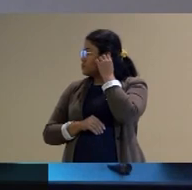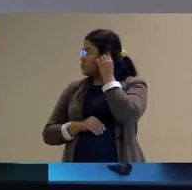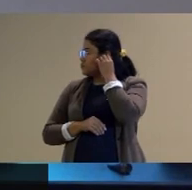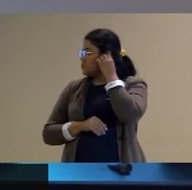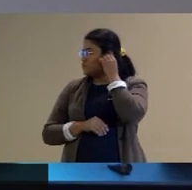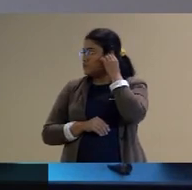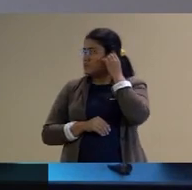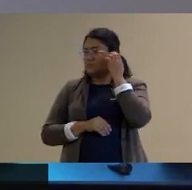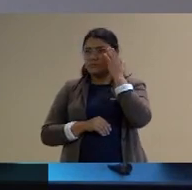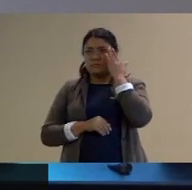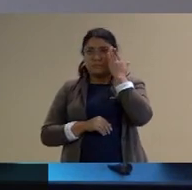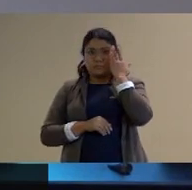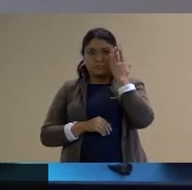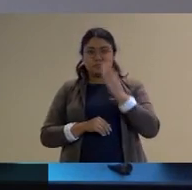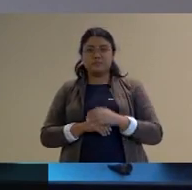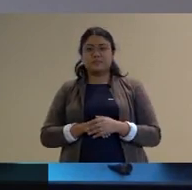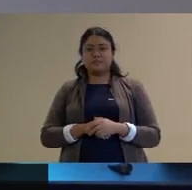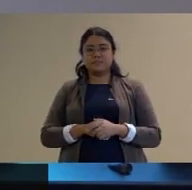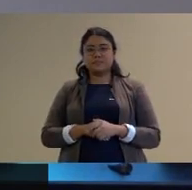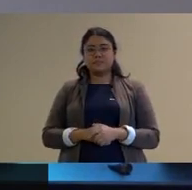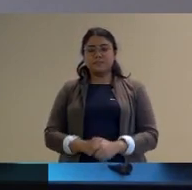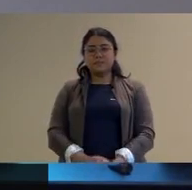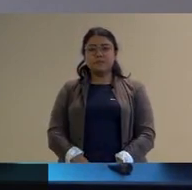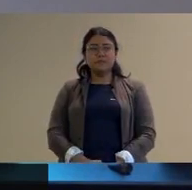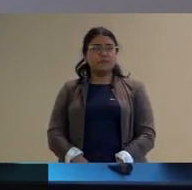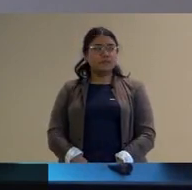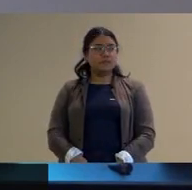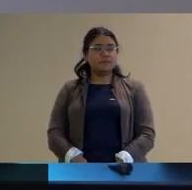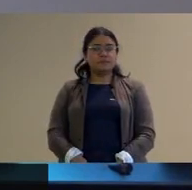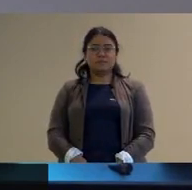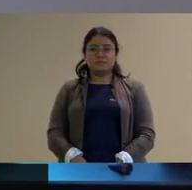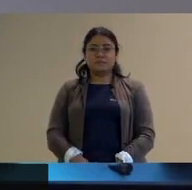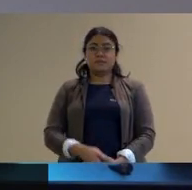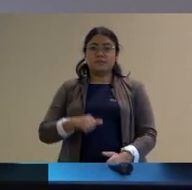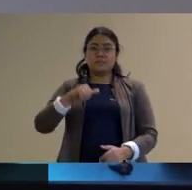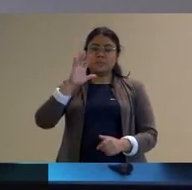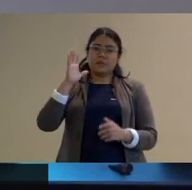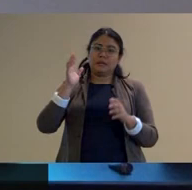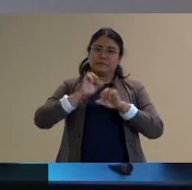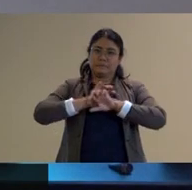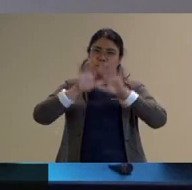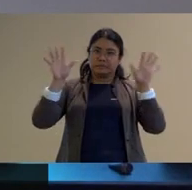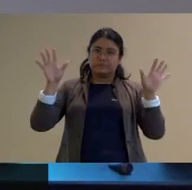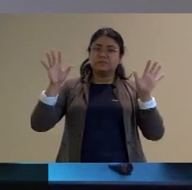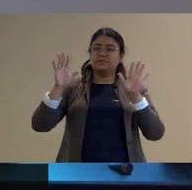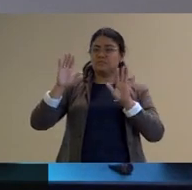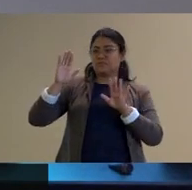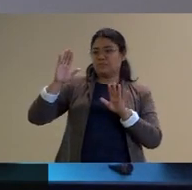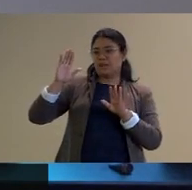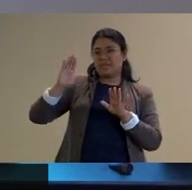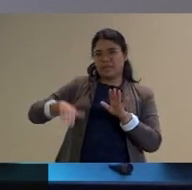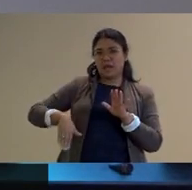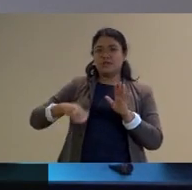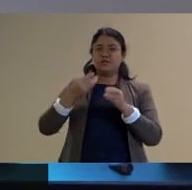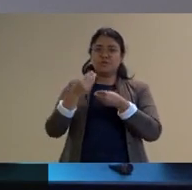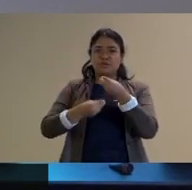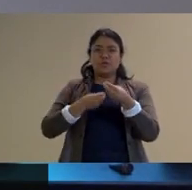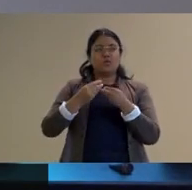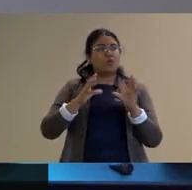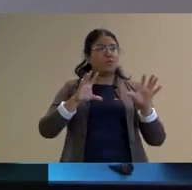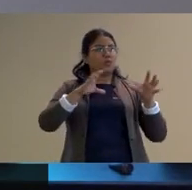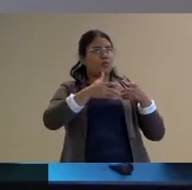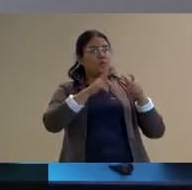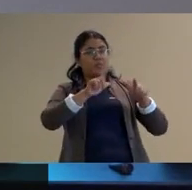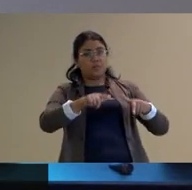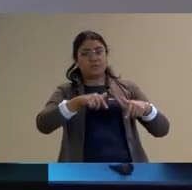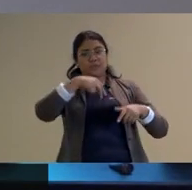a ideia é um pouco e eu acho que isso vai ficar um pouco mais claro na parte da tarde com a apresentação de como que os núcleos de ação pedagógica